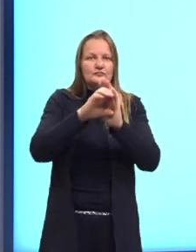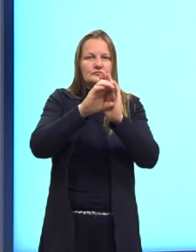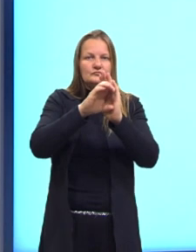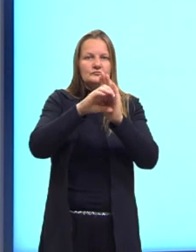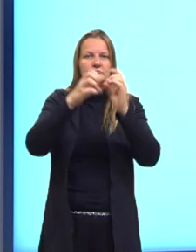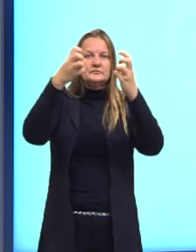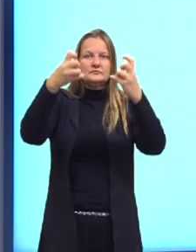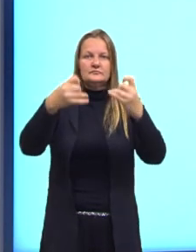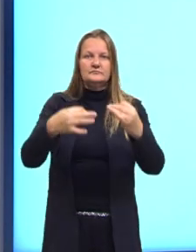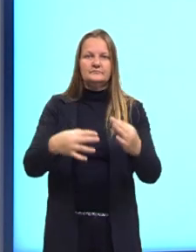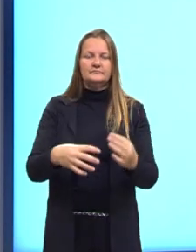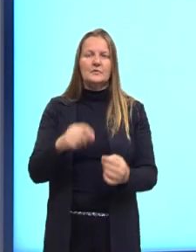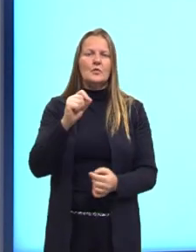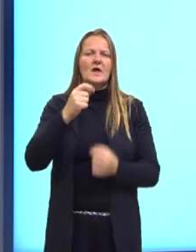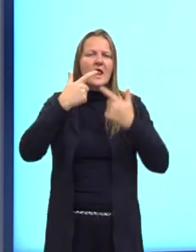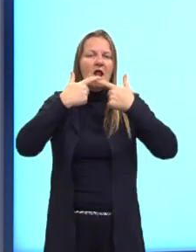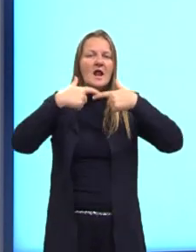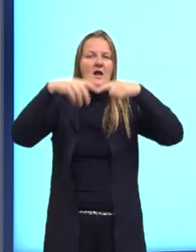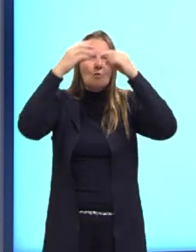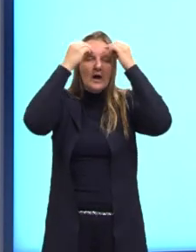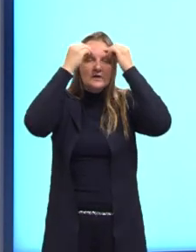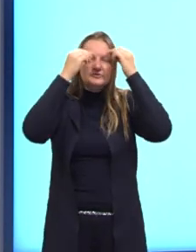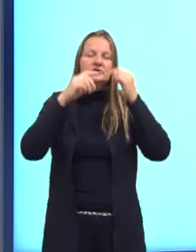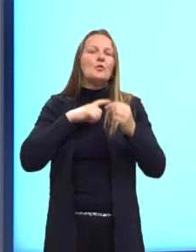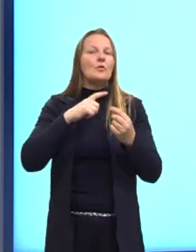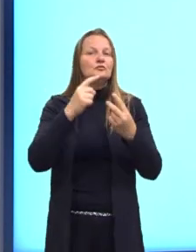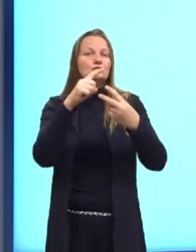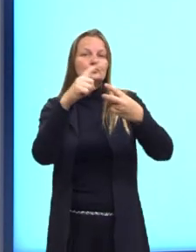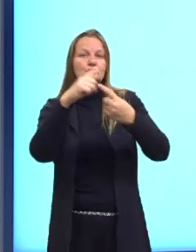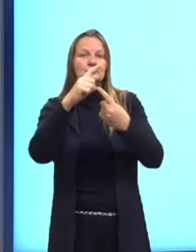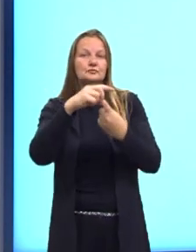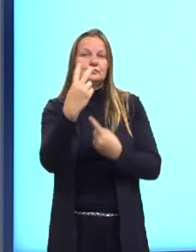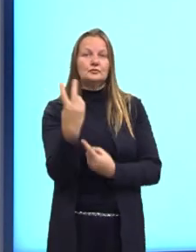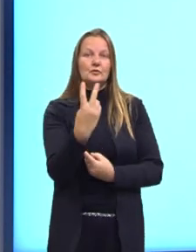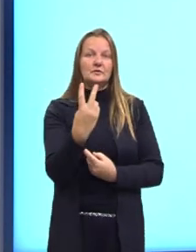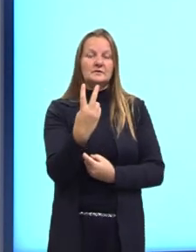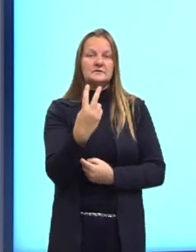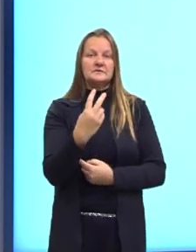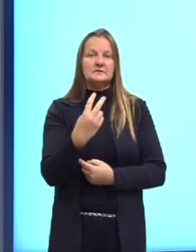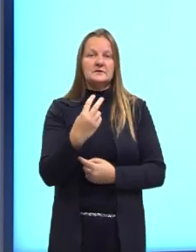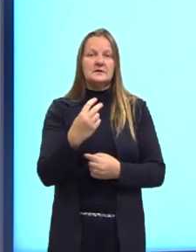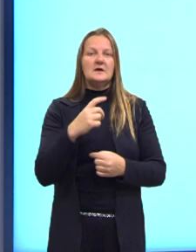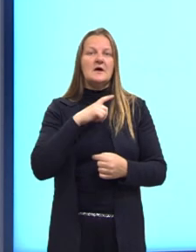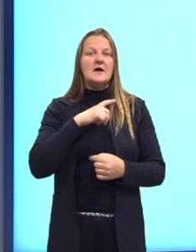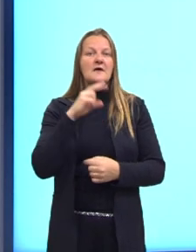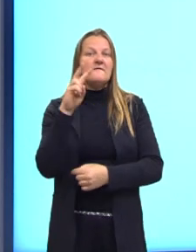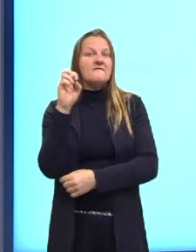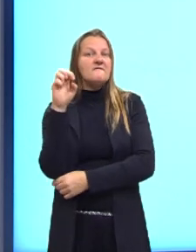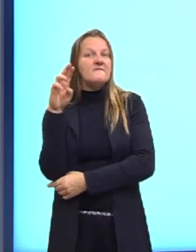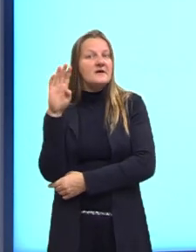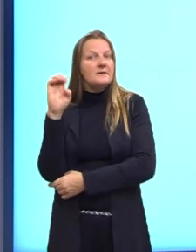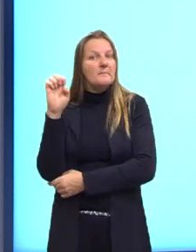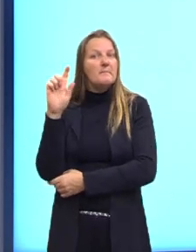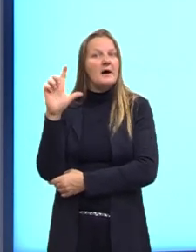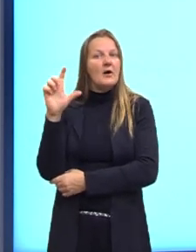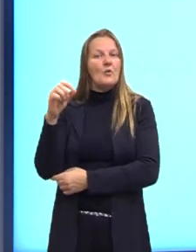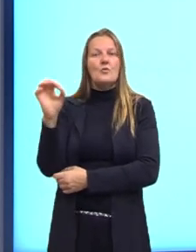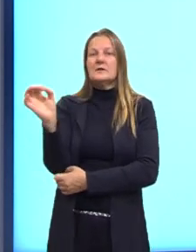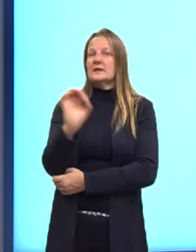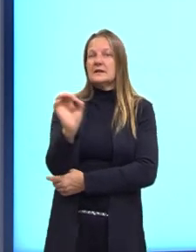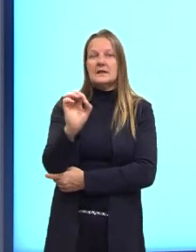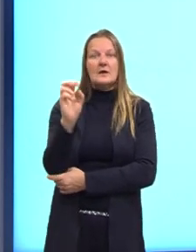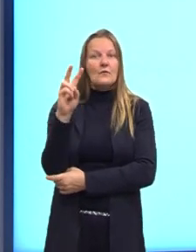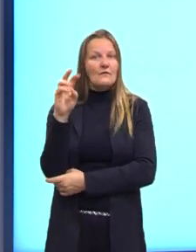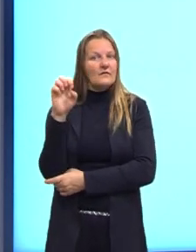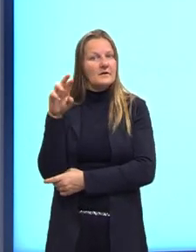que é o conceito de linguagem verbal e linguagem não verbal. Que é a base para que a gente possa compreender o significado